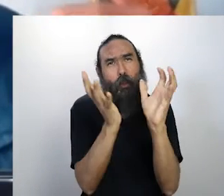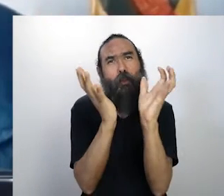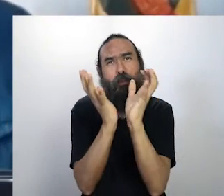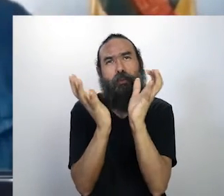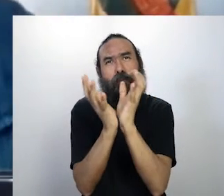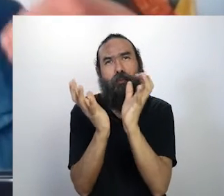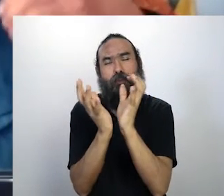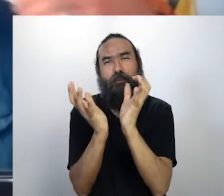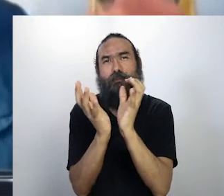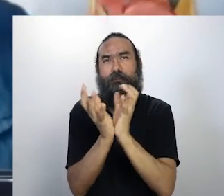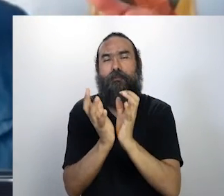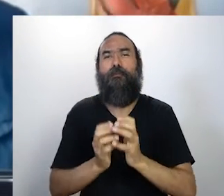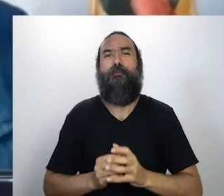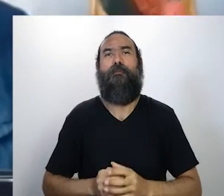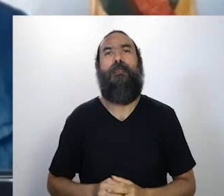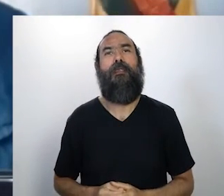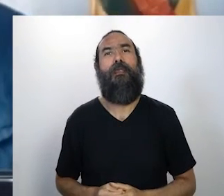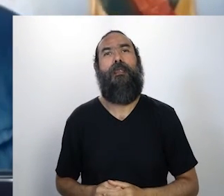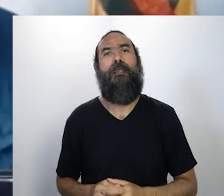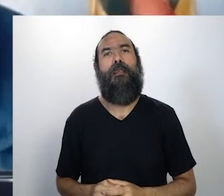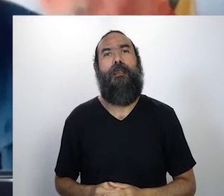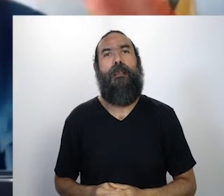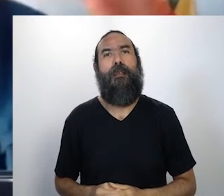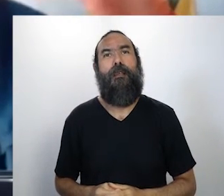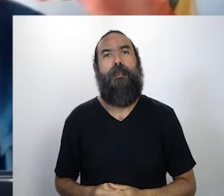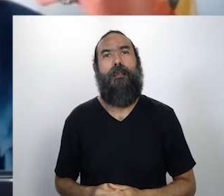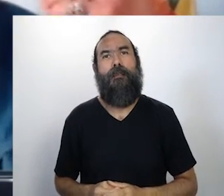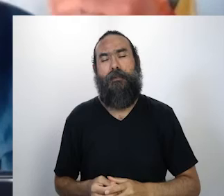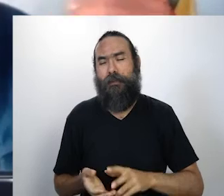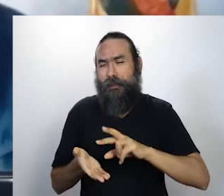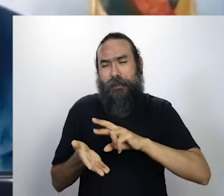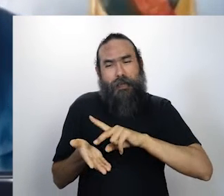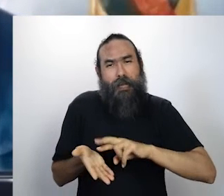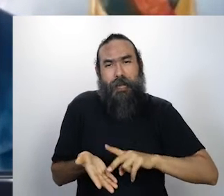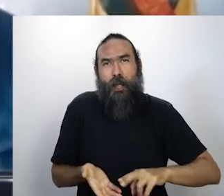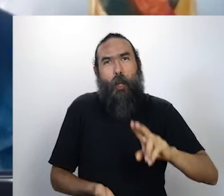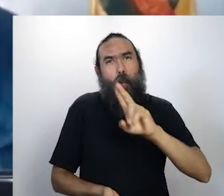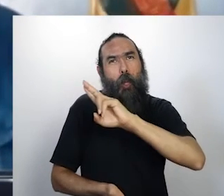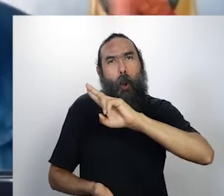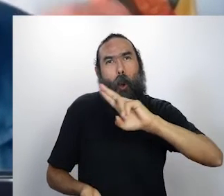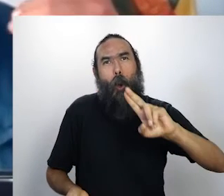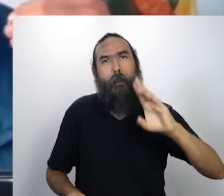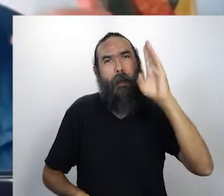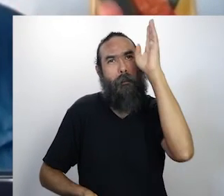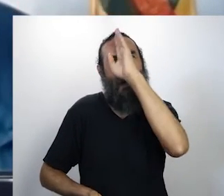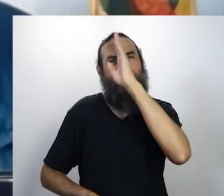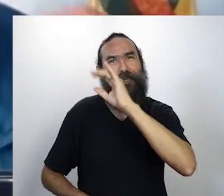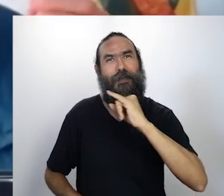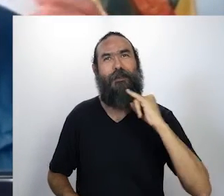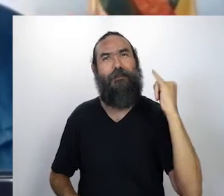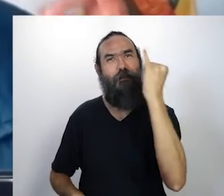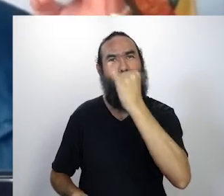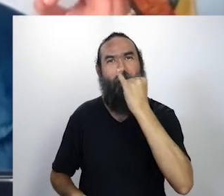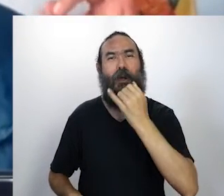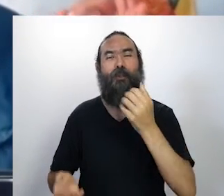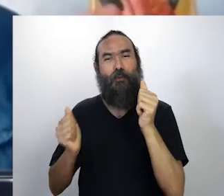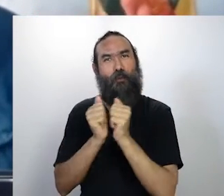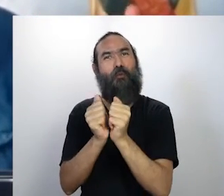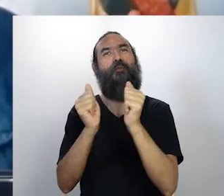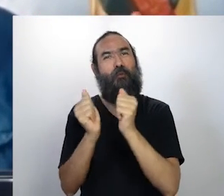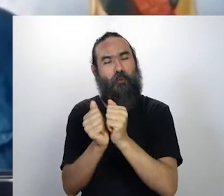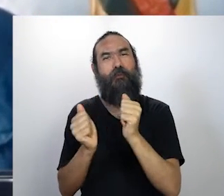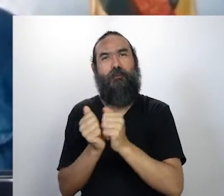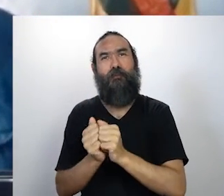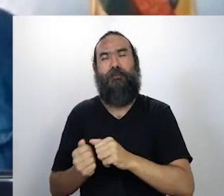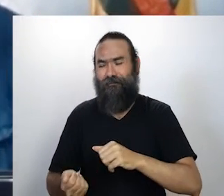Roberto Corrêa, Jacques Morena Embal, Luiz Tati, José Miguel Wisnik, Arthur Netrosz, que eu não